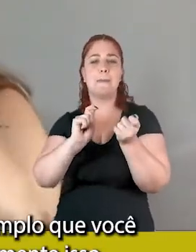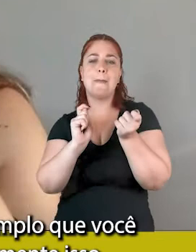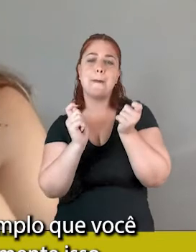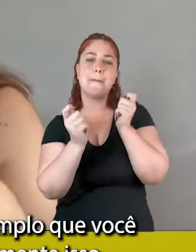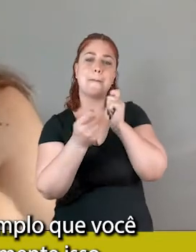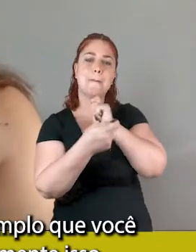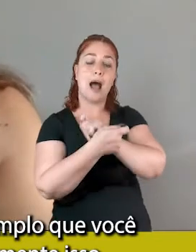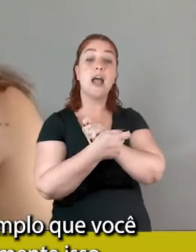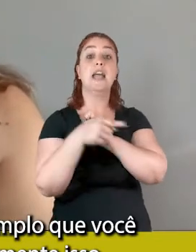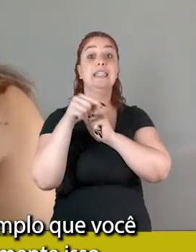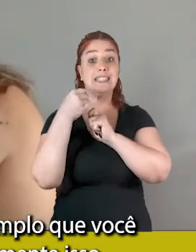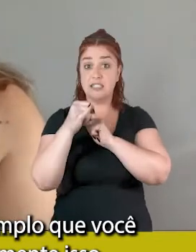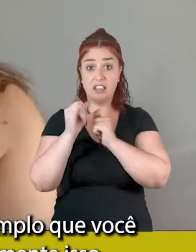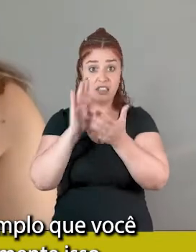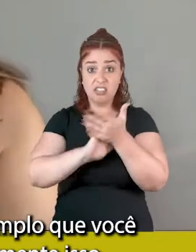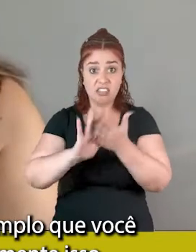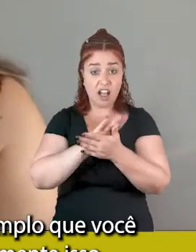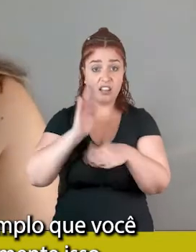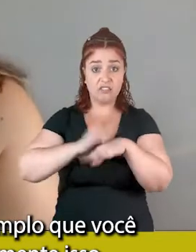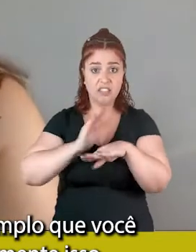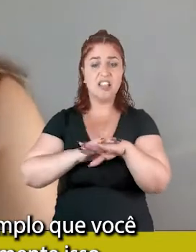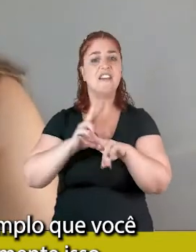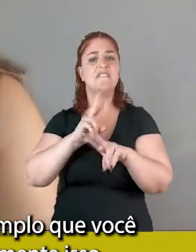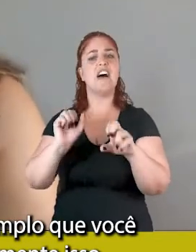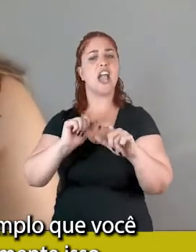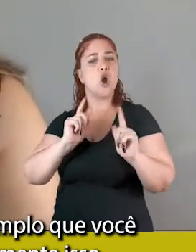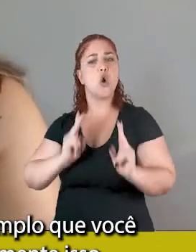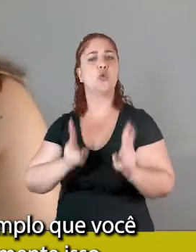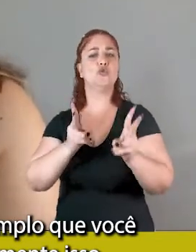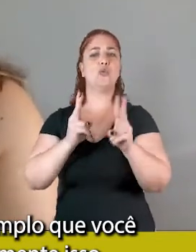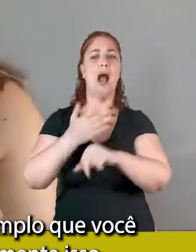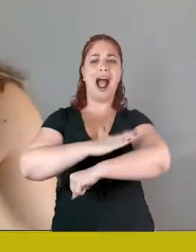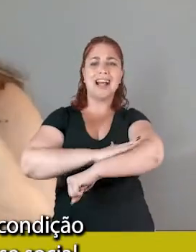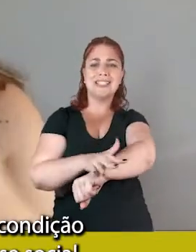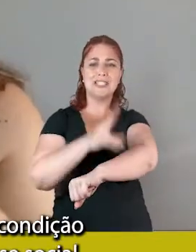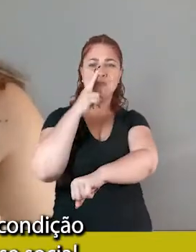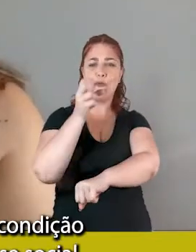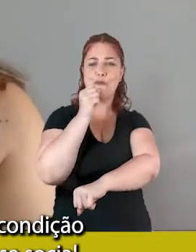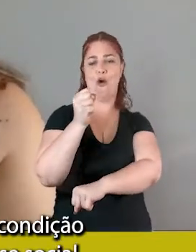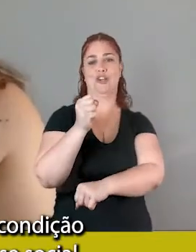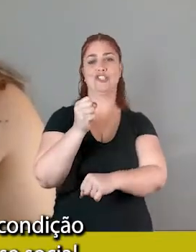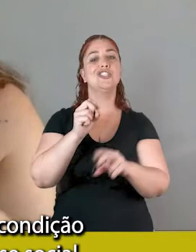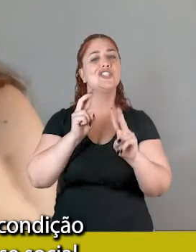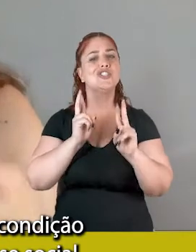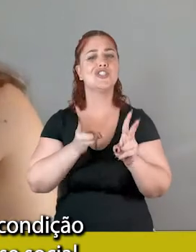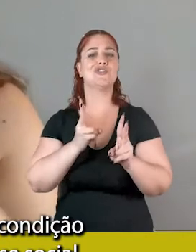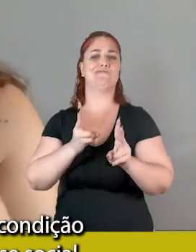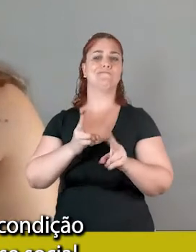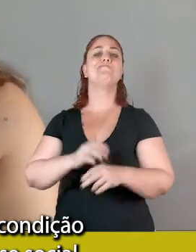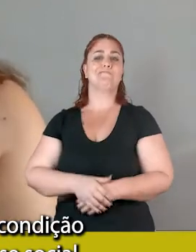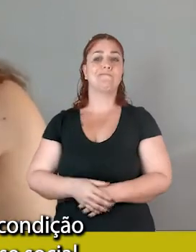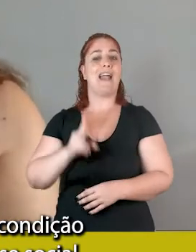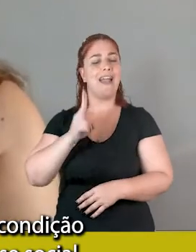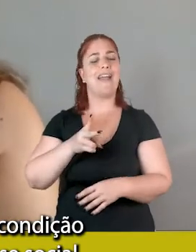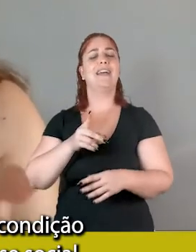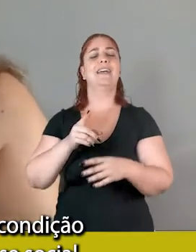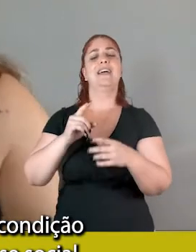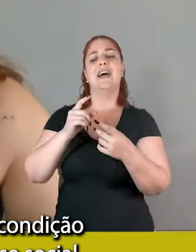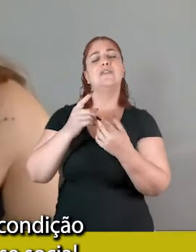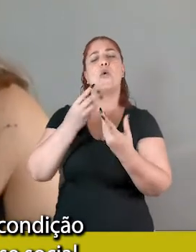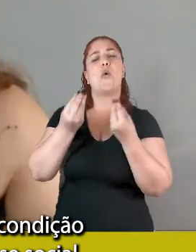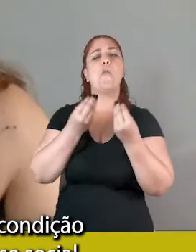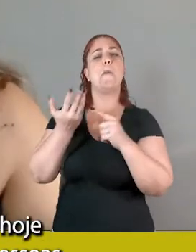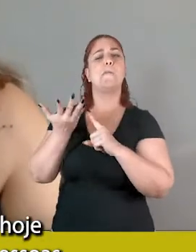e elas só reforçam, esse exemplo que você deu do dinheiro é exatamente isso, elas só reforçam essa condição e essa distância